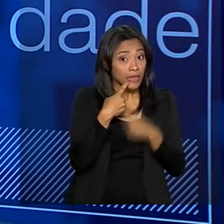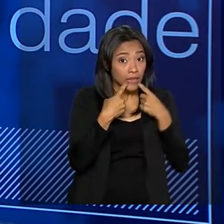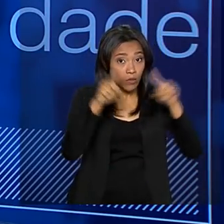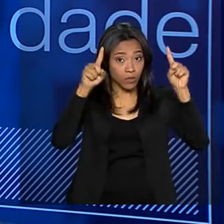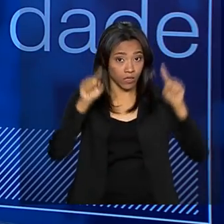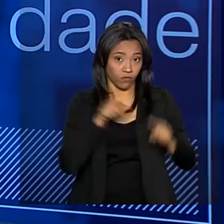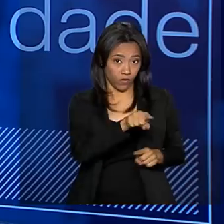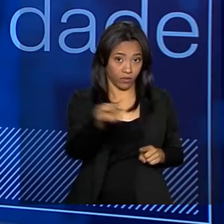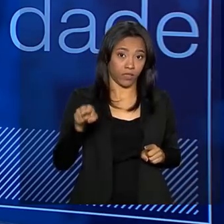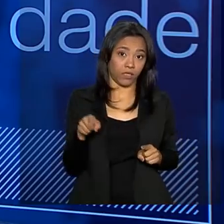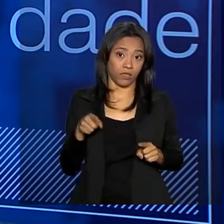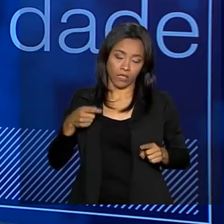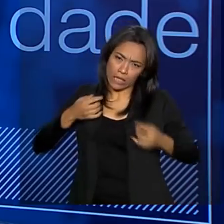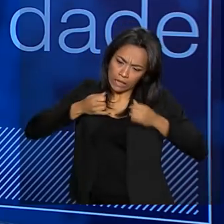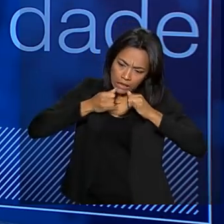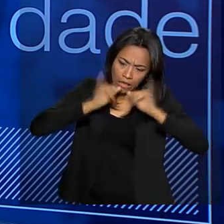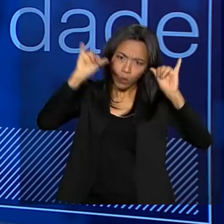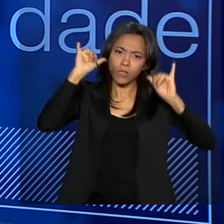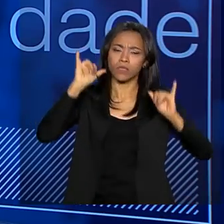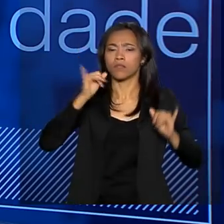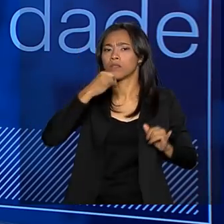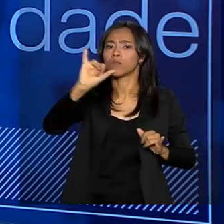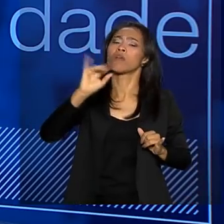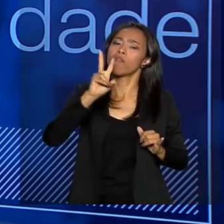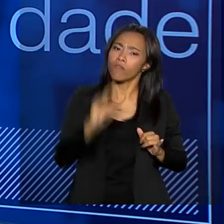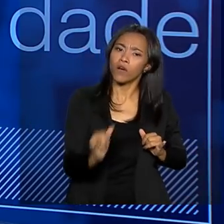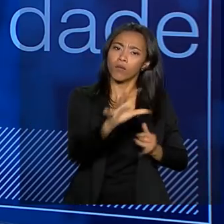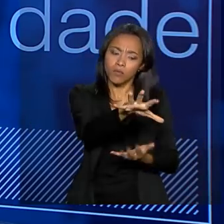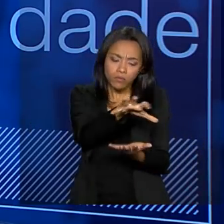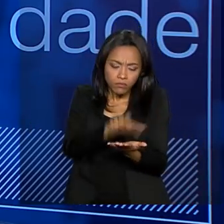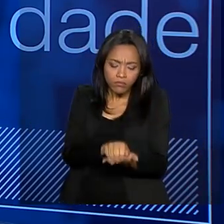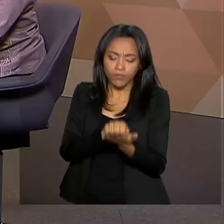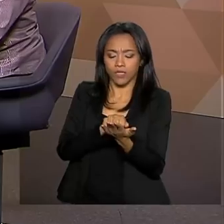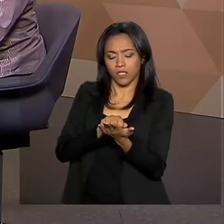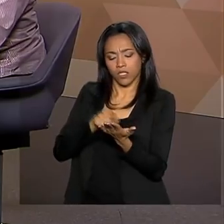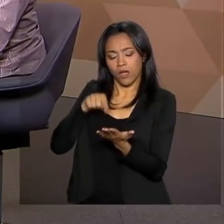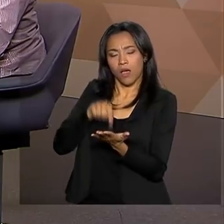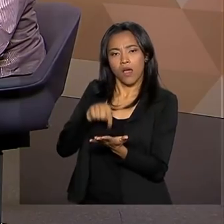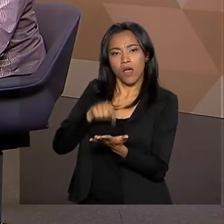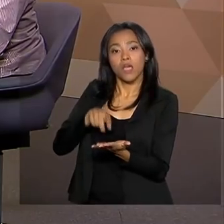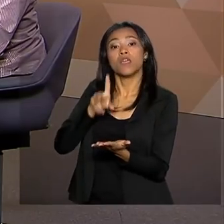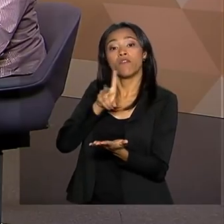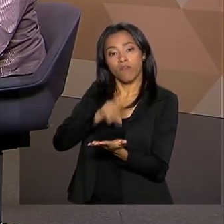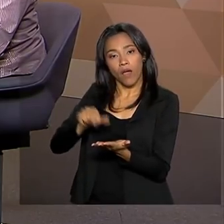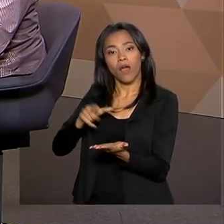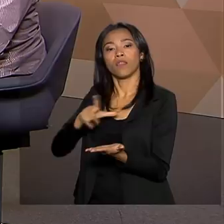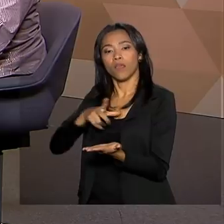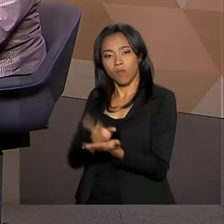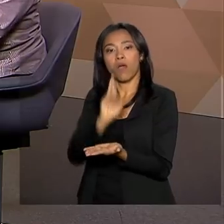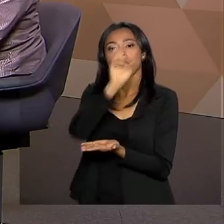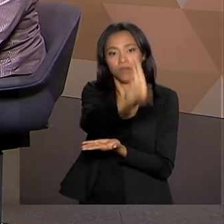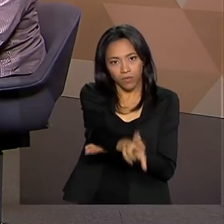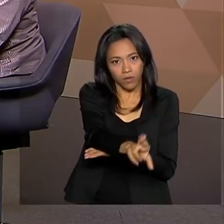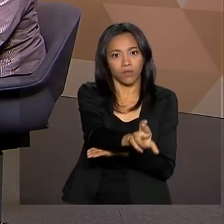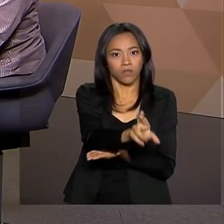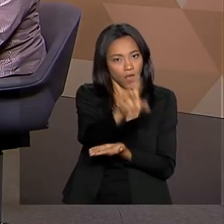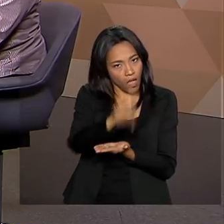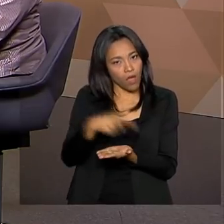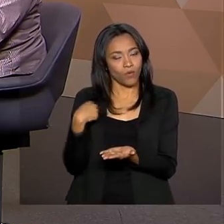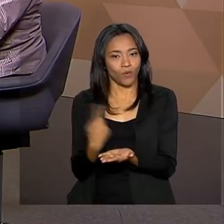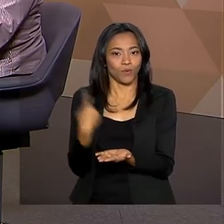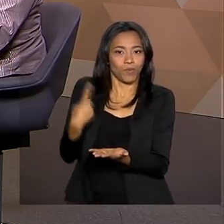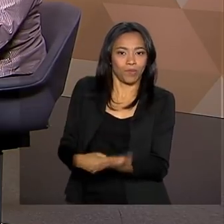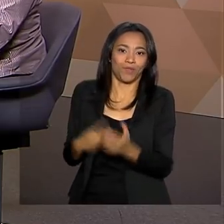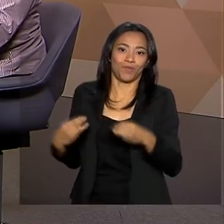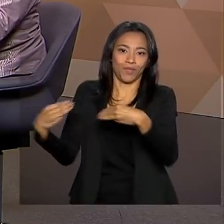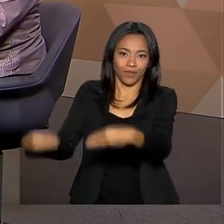Denuncie e nós vamos trabalhar com o encaminhamento da denúncia e uma resposta às denúncias. A gente vem com esse compromisso.